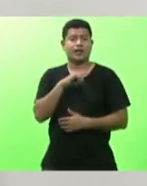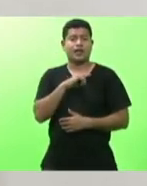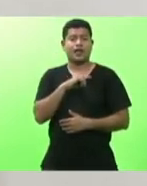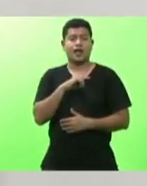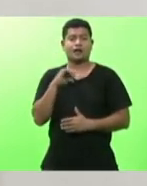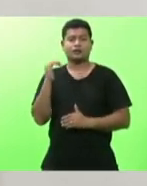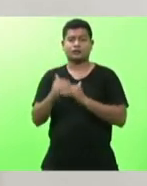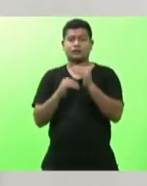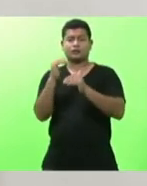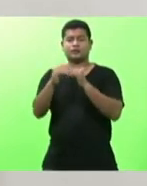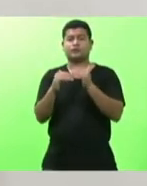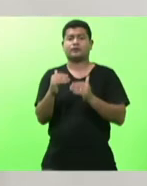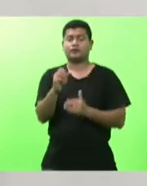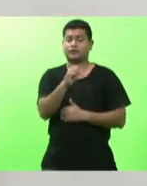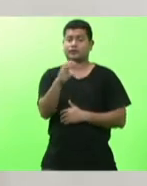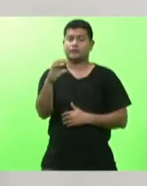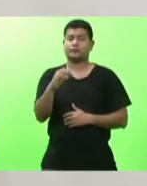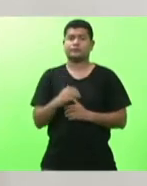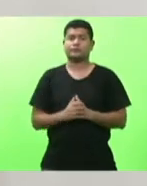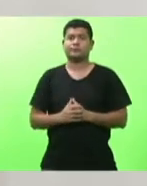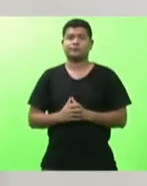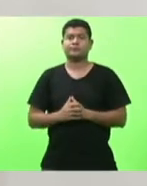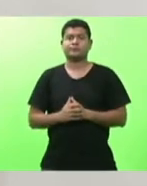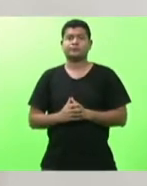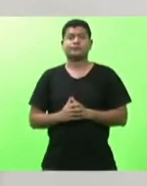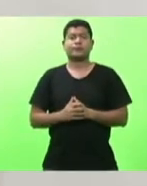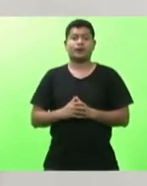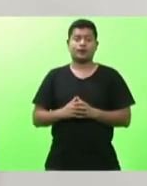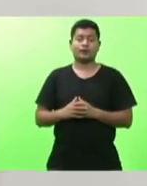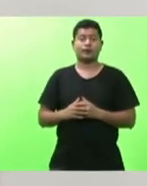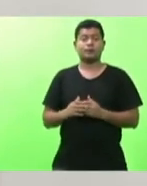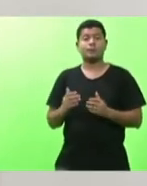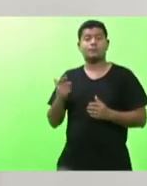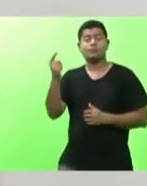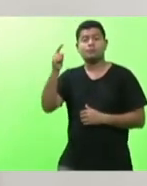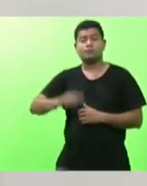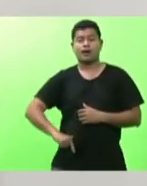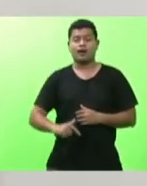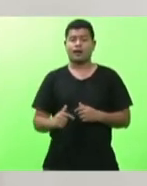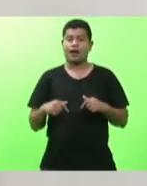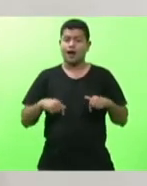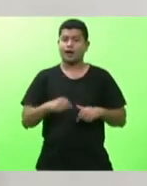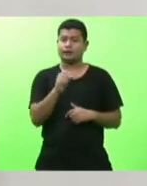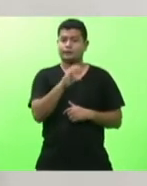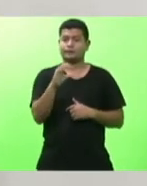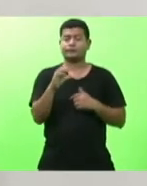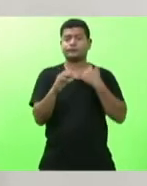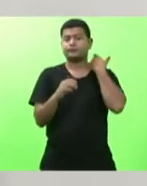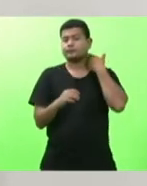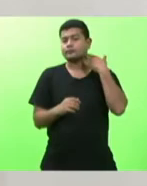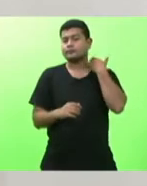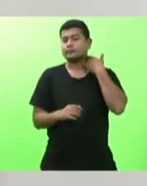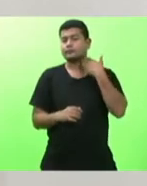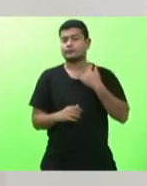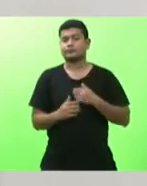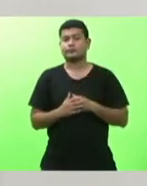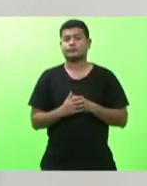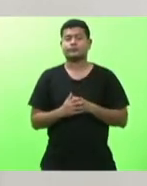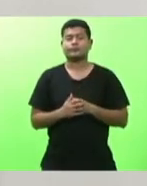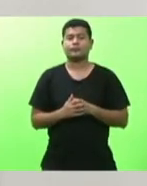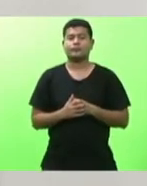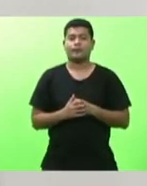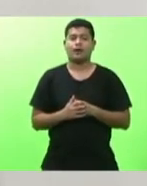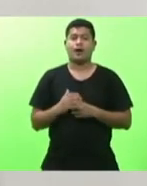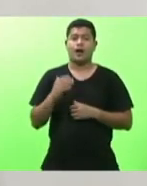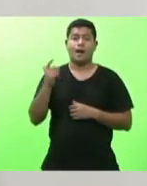desenvolvimento de Santa Catarina aliado a isso nesta casa aliado a isso a importância para as